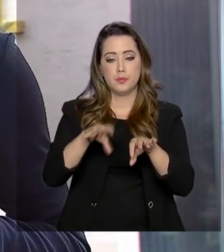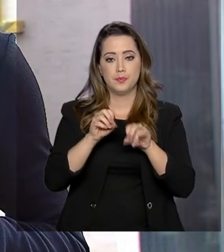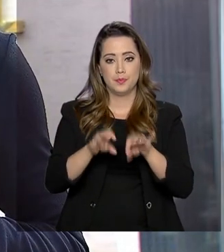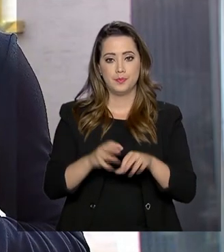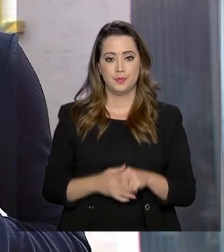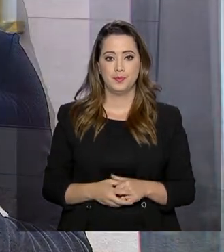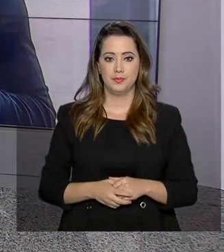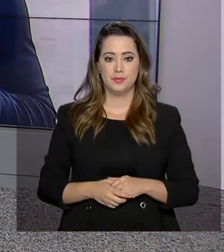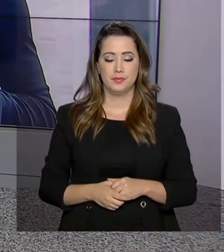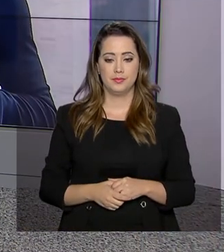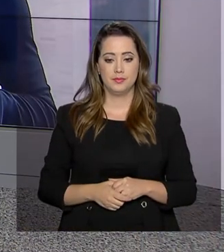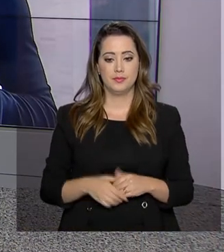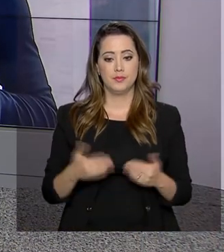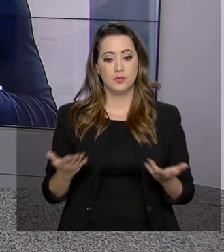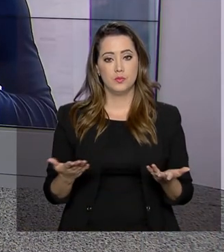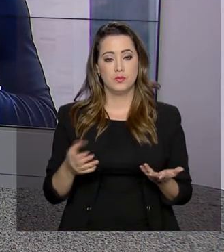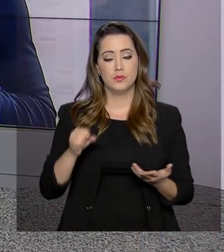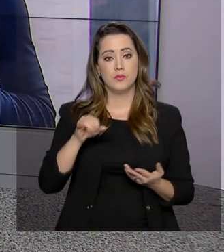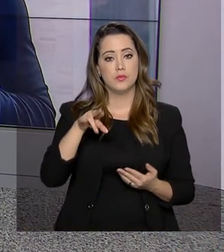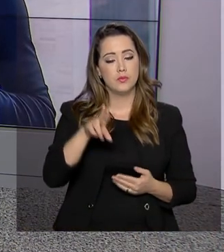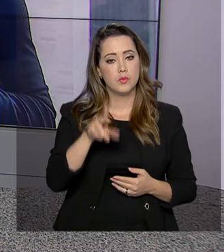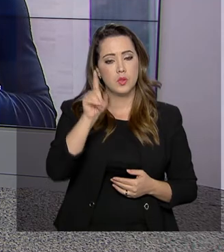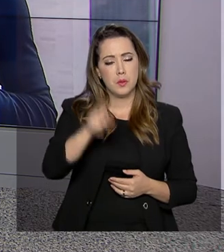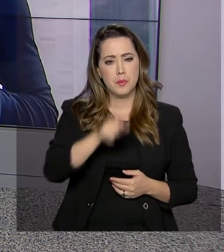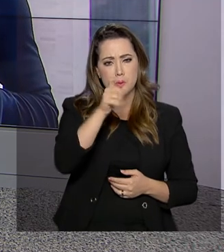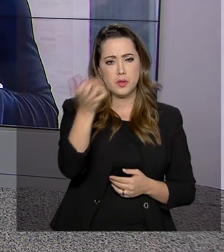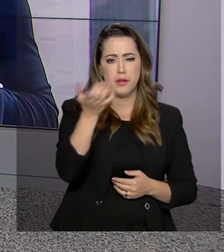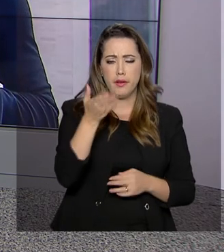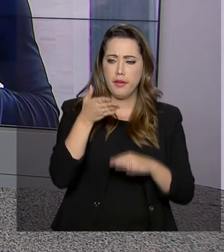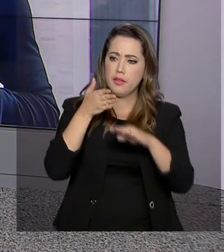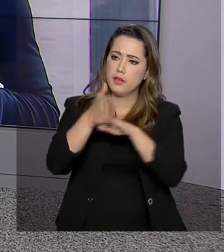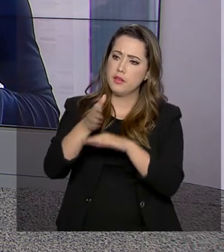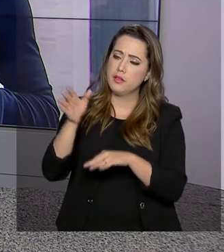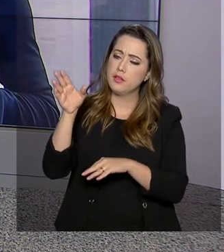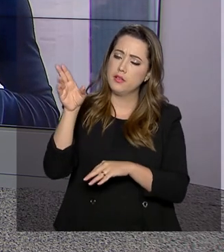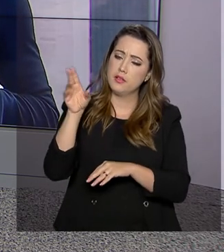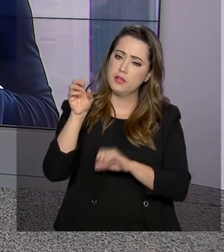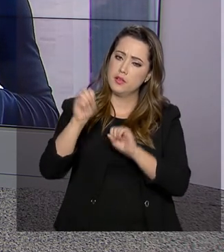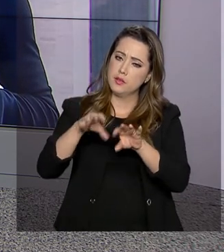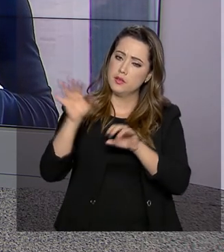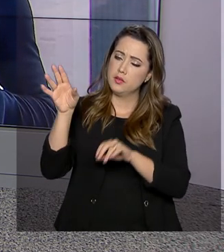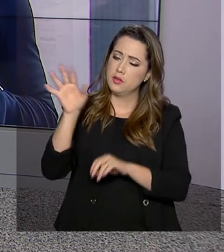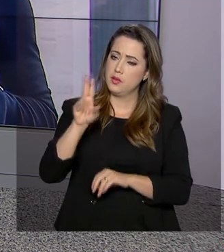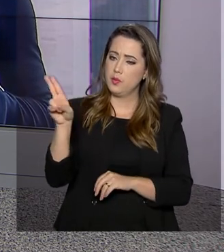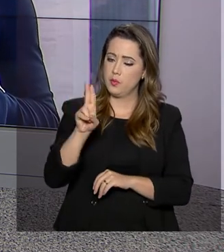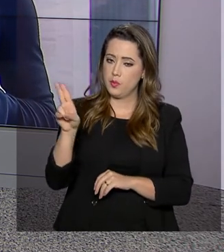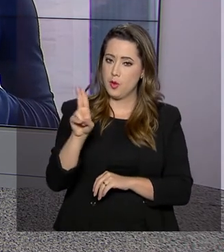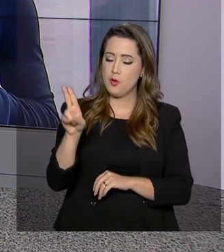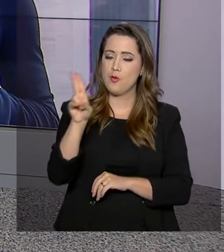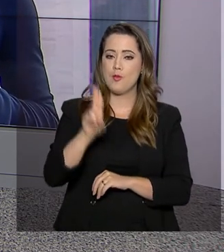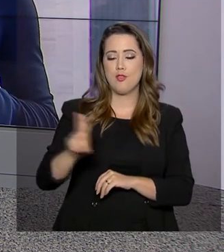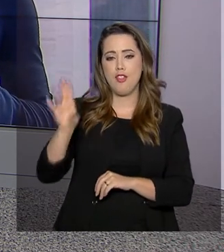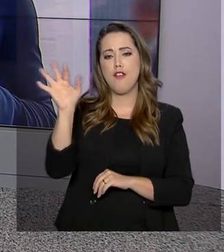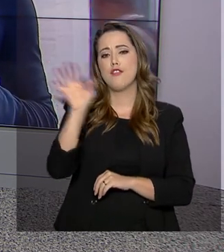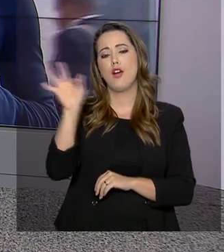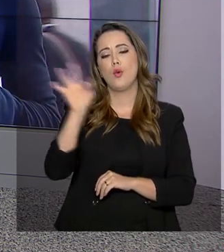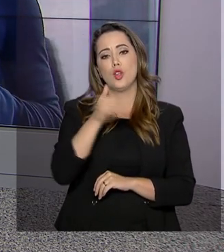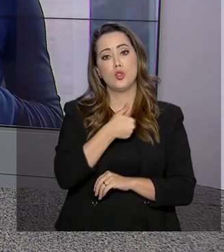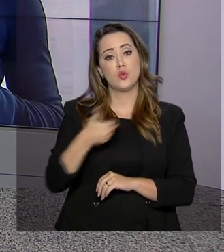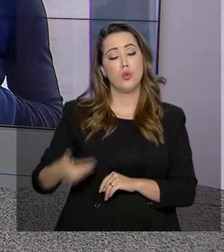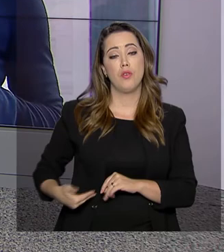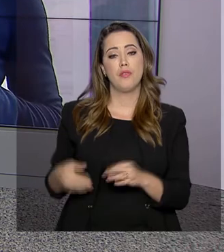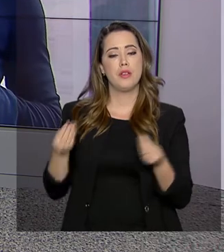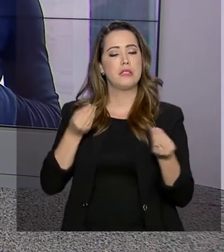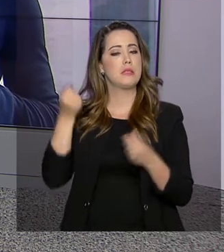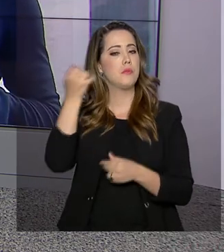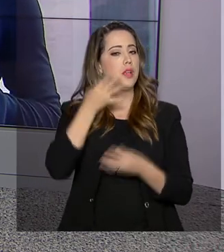Roberto? O SISU é para quem quer concorrer a uma vaga no ensino superior público, não é isso? Então, explica para a gente quem